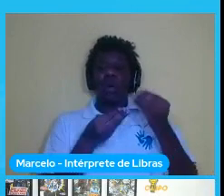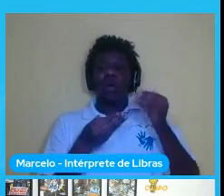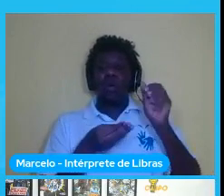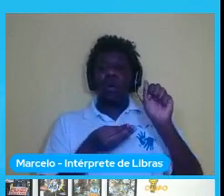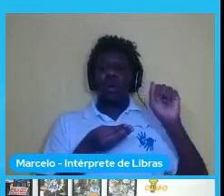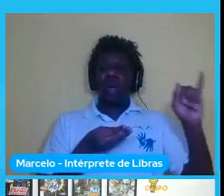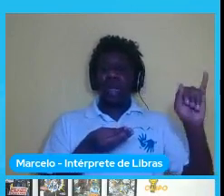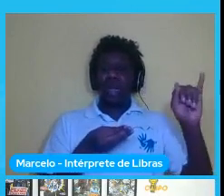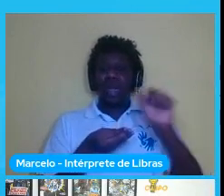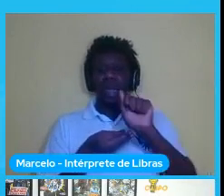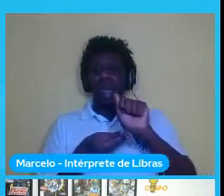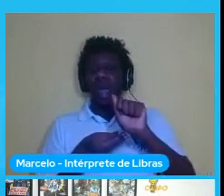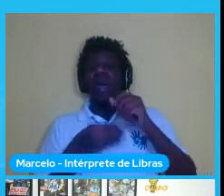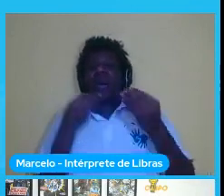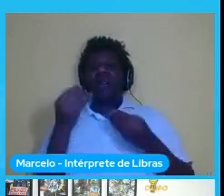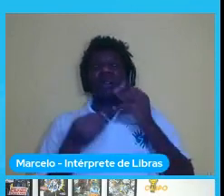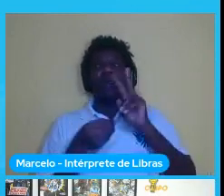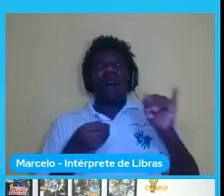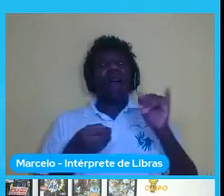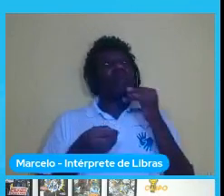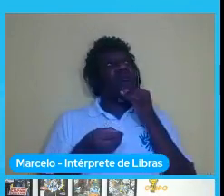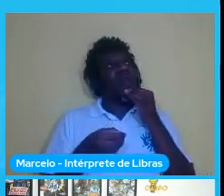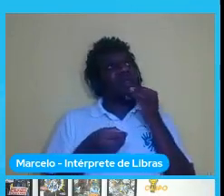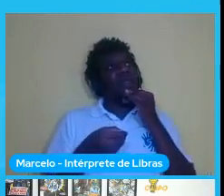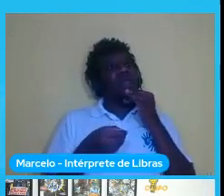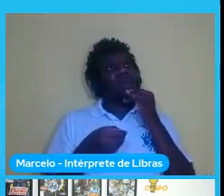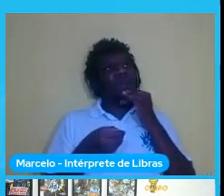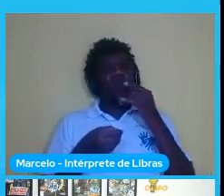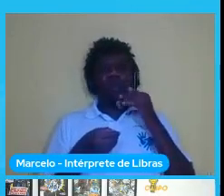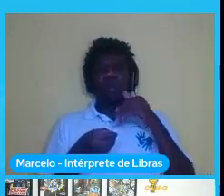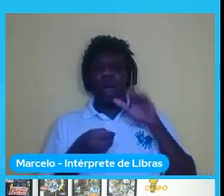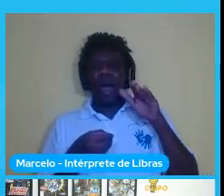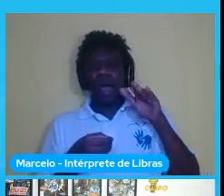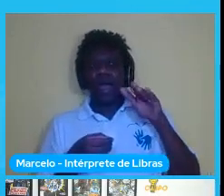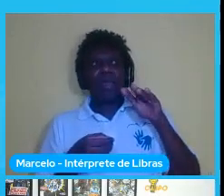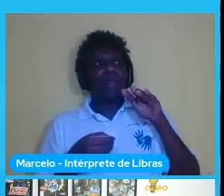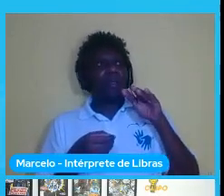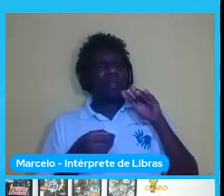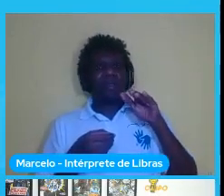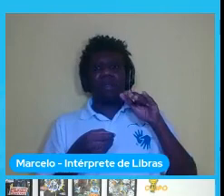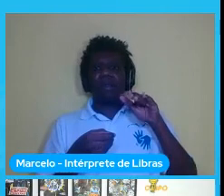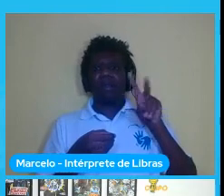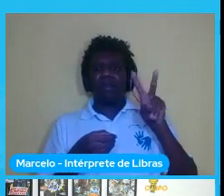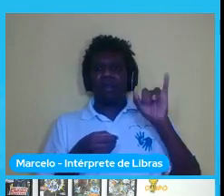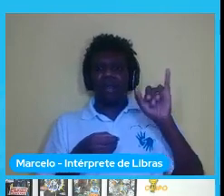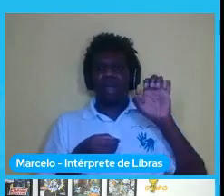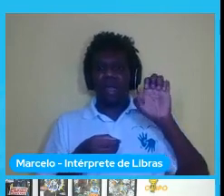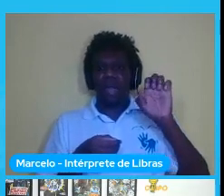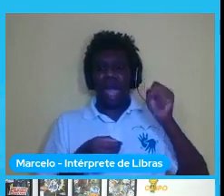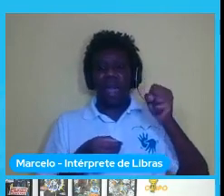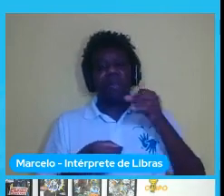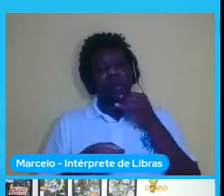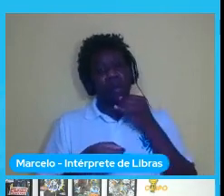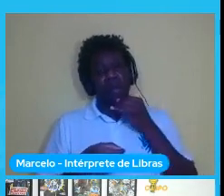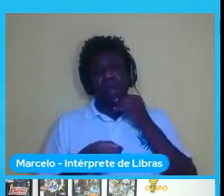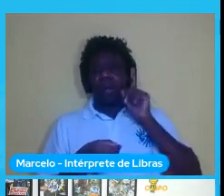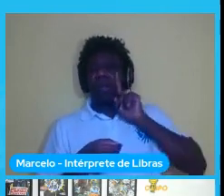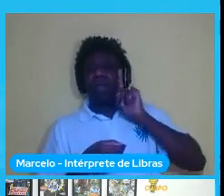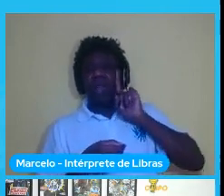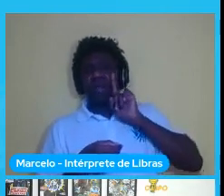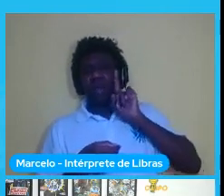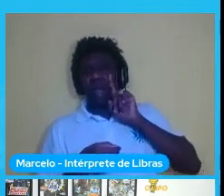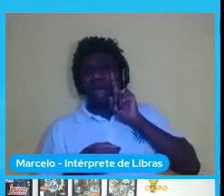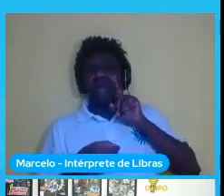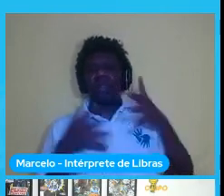vieses então por exemplo nos Estados Unidos ela complicou bastante vidas de pessoas que